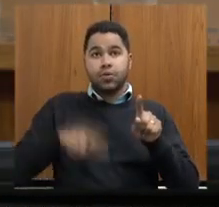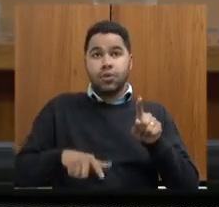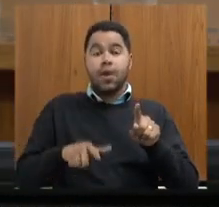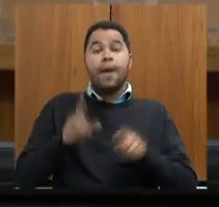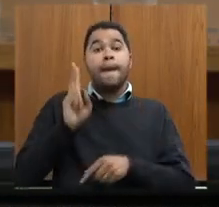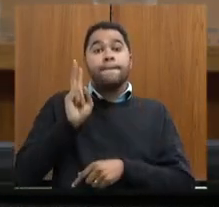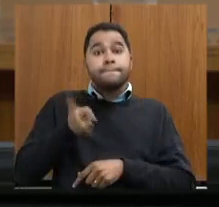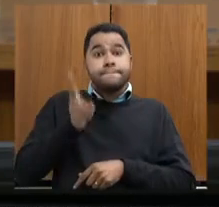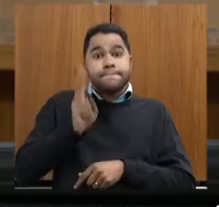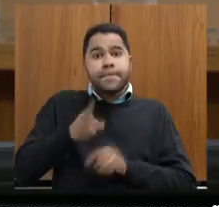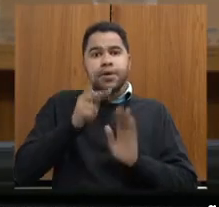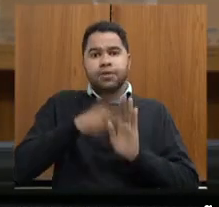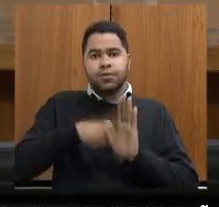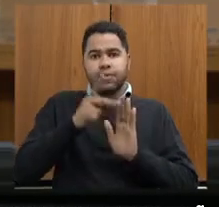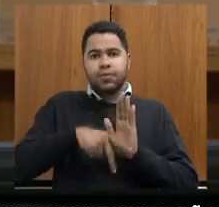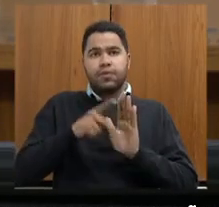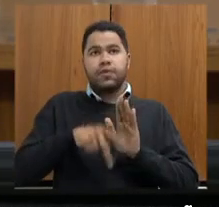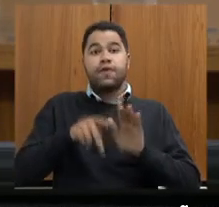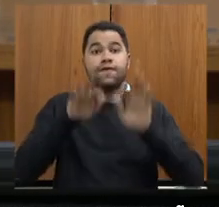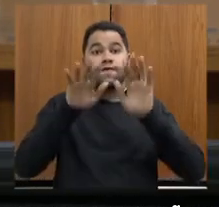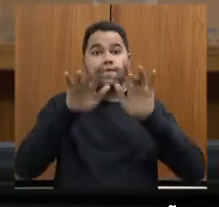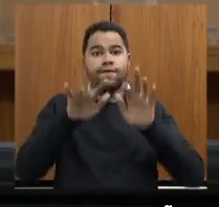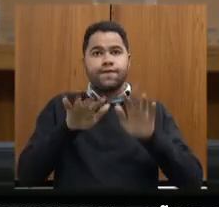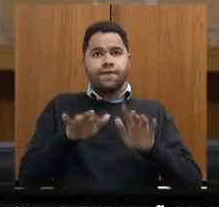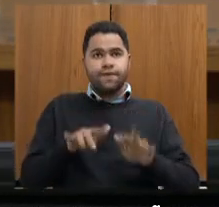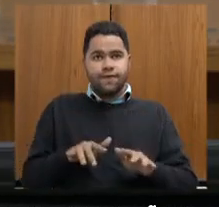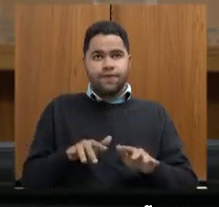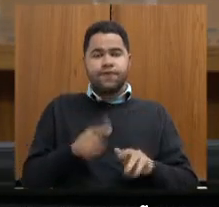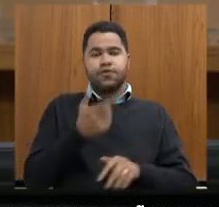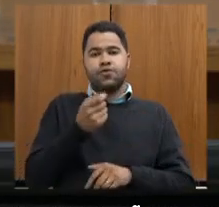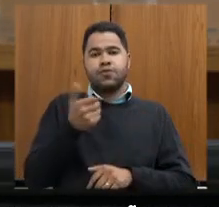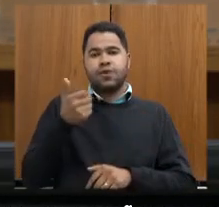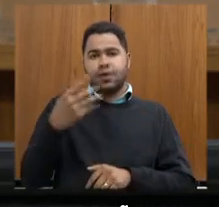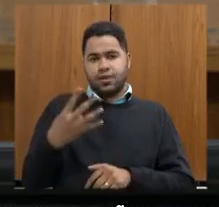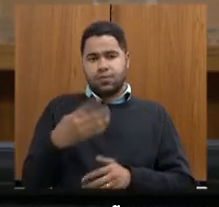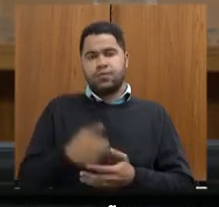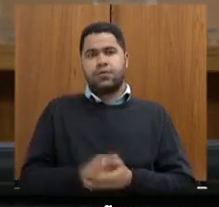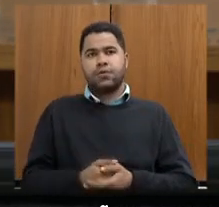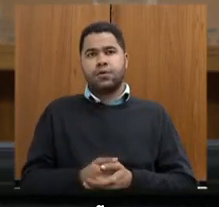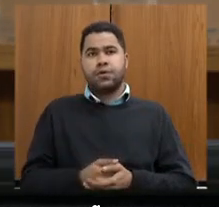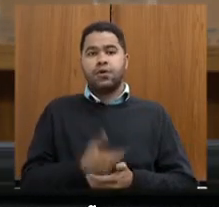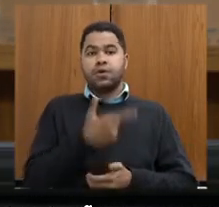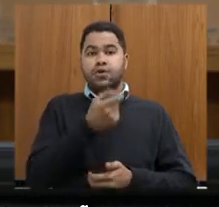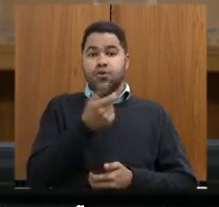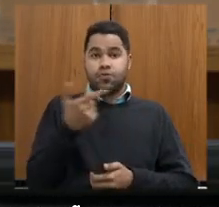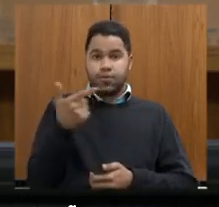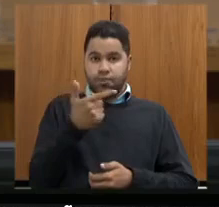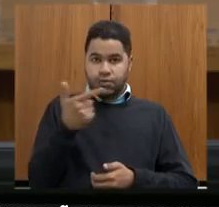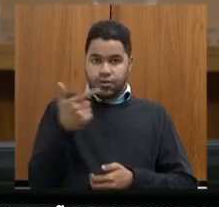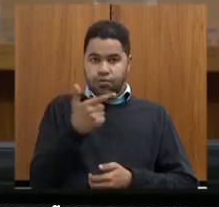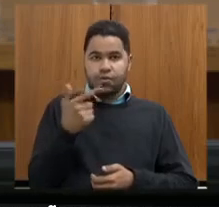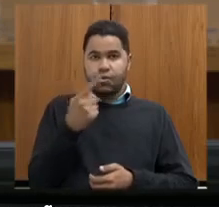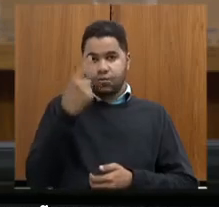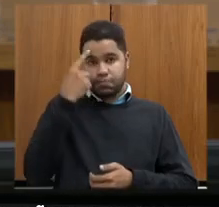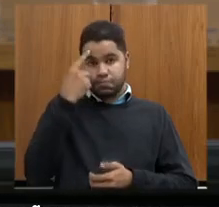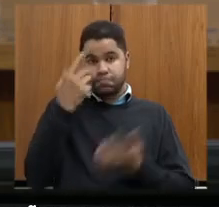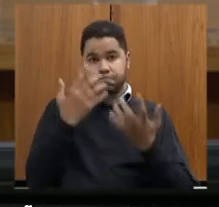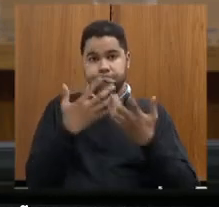mesmo projeto formalizado em 2014 em 2022 considerando